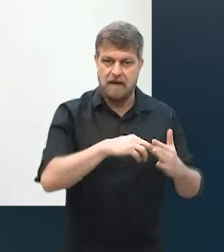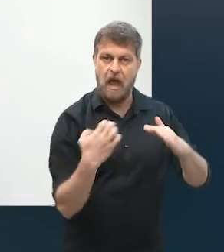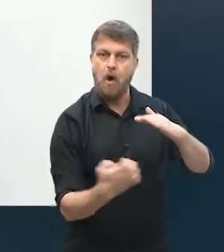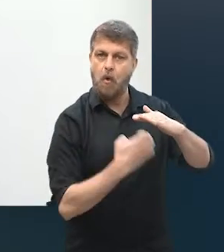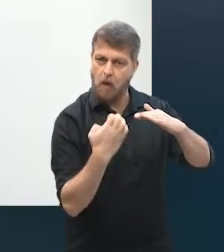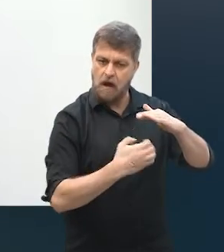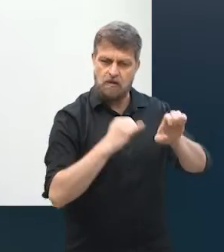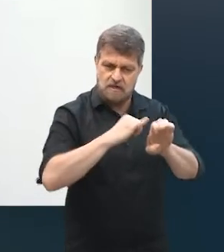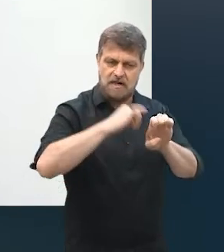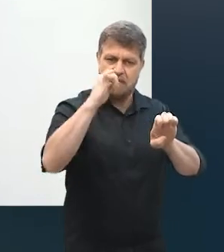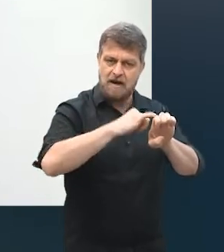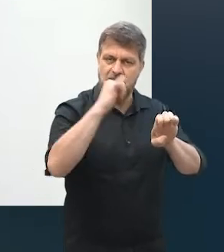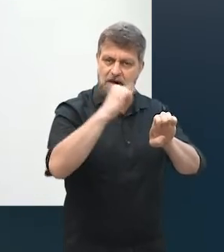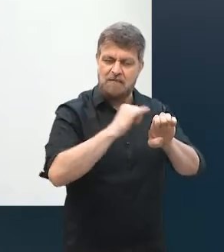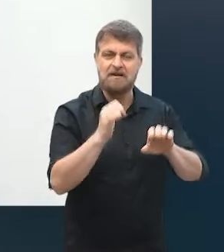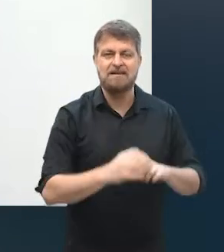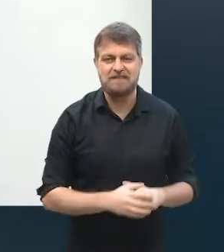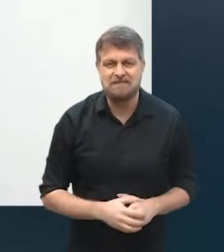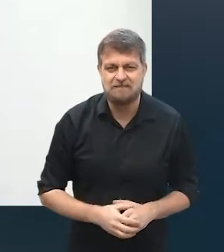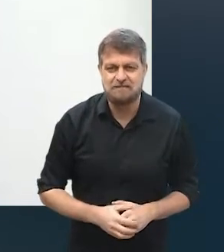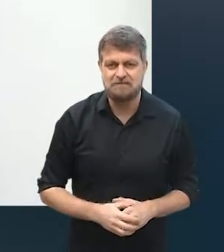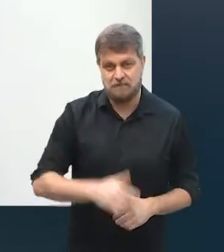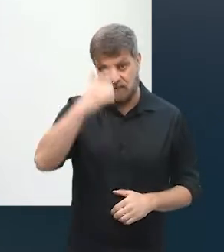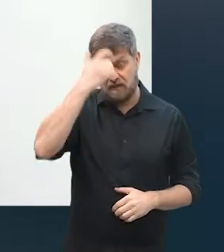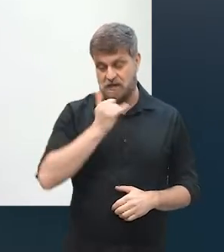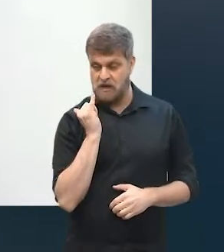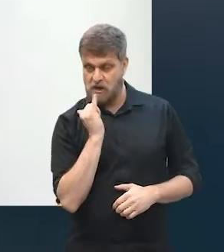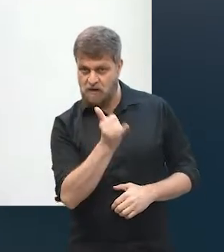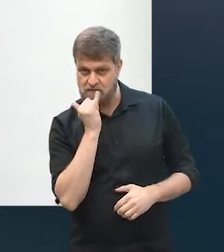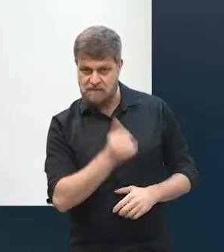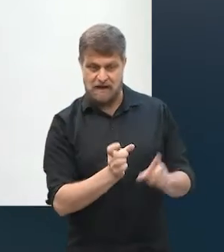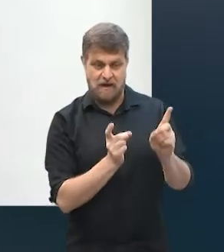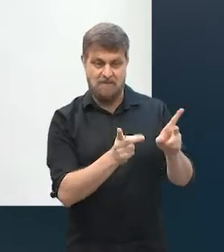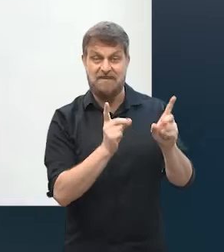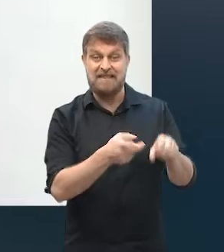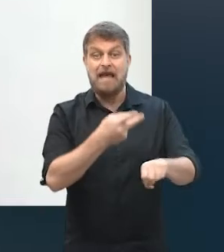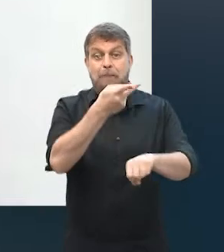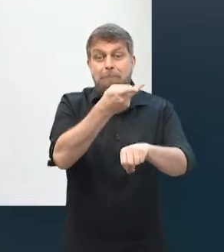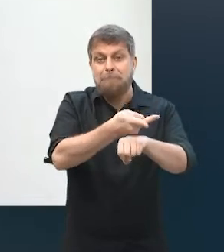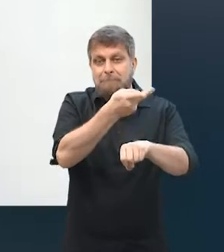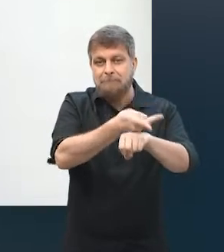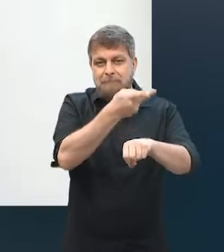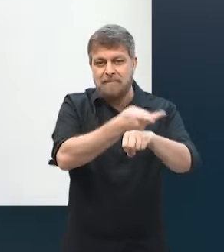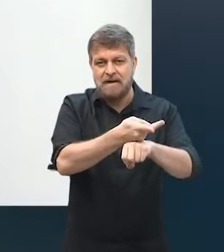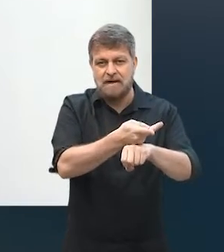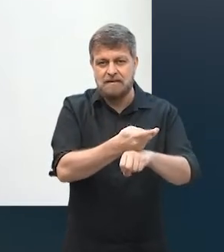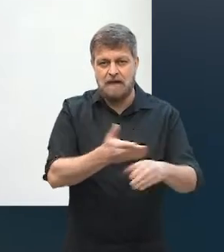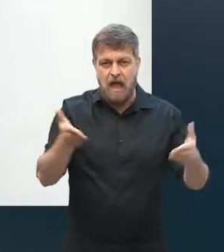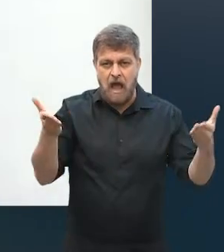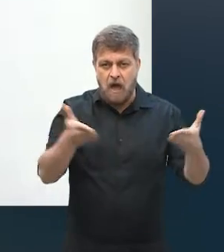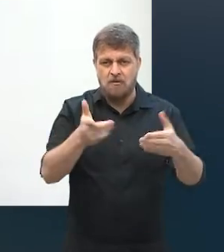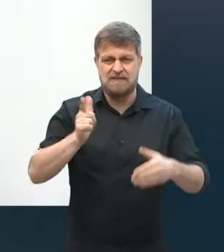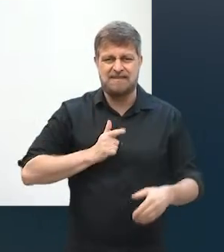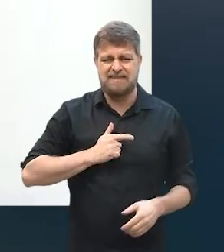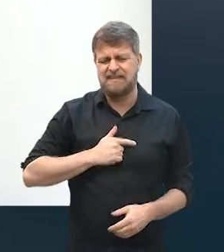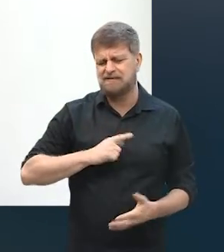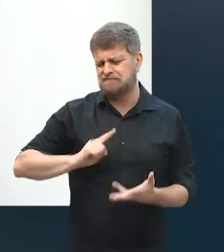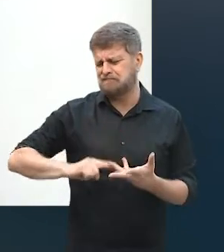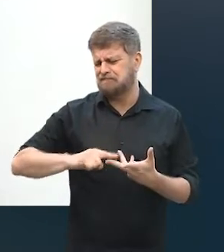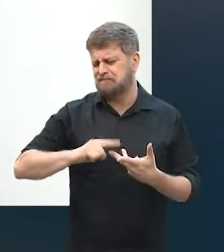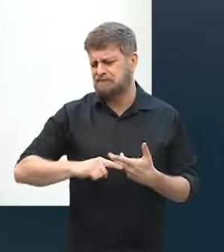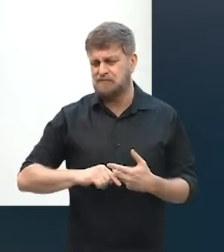negócio, independente da escolha que elas façam, né? Eu falo assim, que vender prata, hoje, o mercado está ultra saturado.